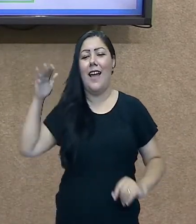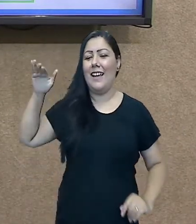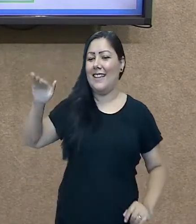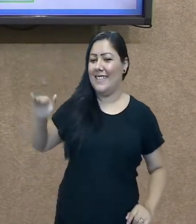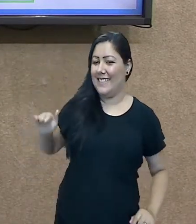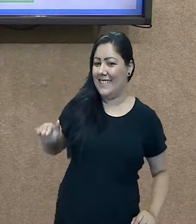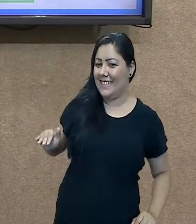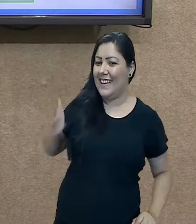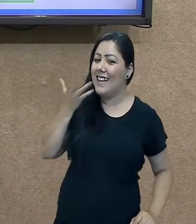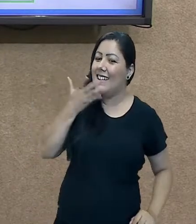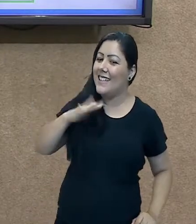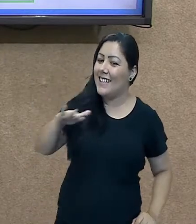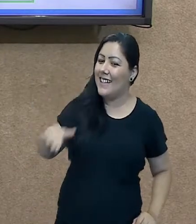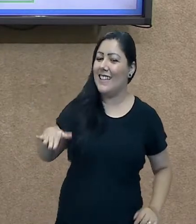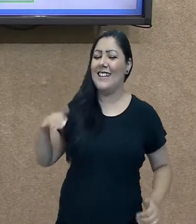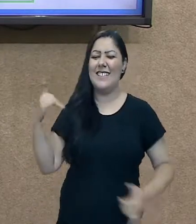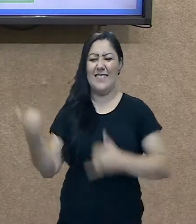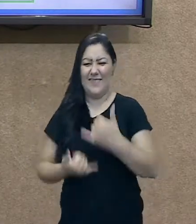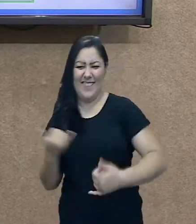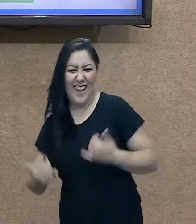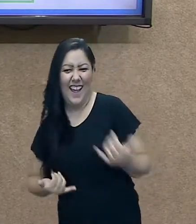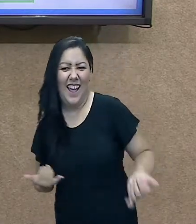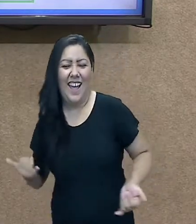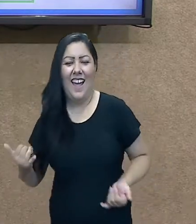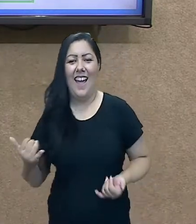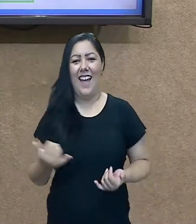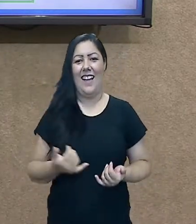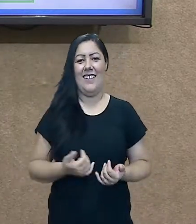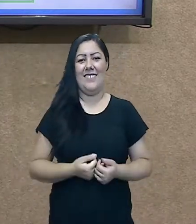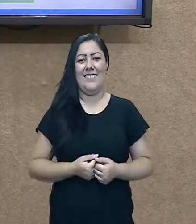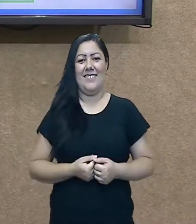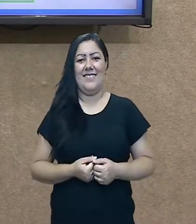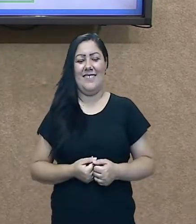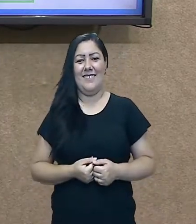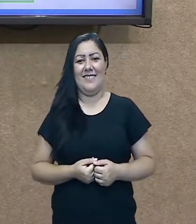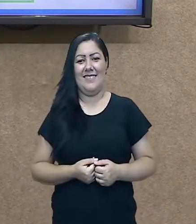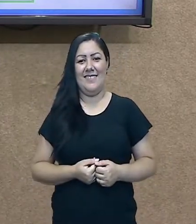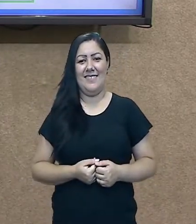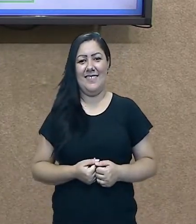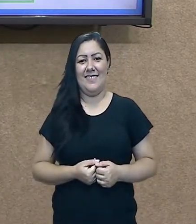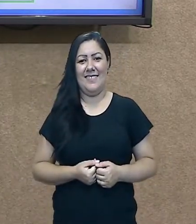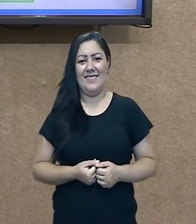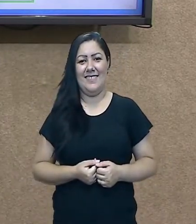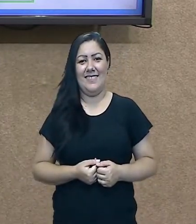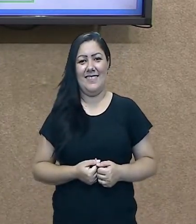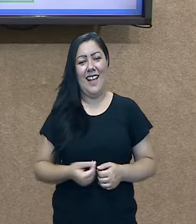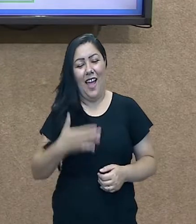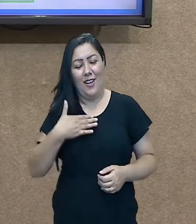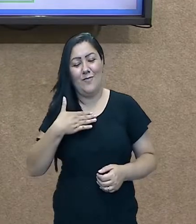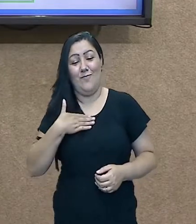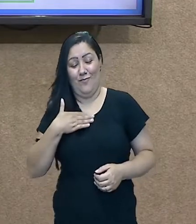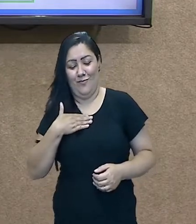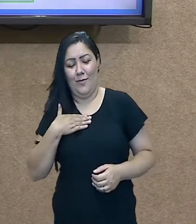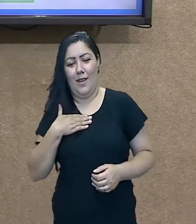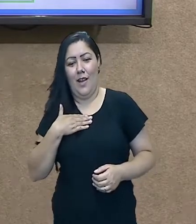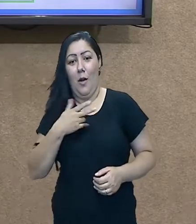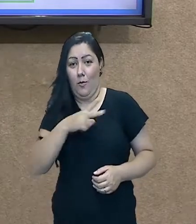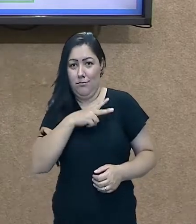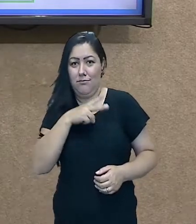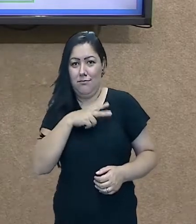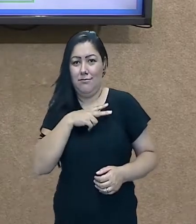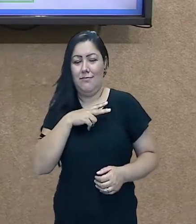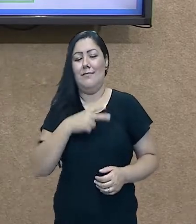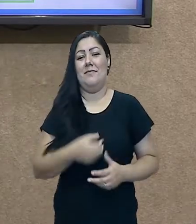O brincar na terra molhada. Isso, a mim, Eliane,